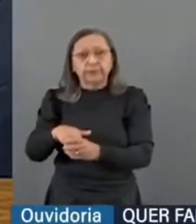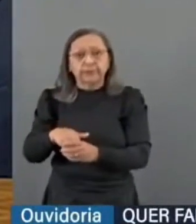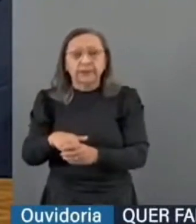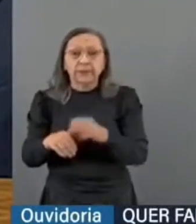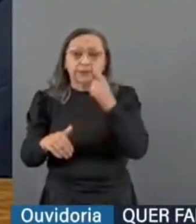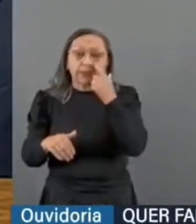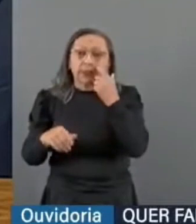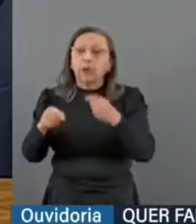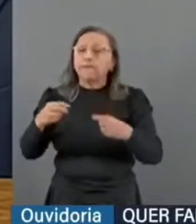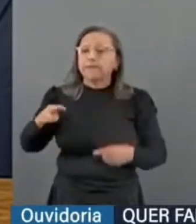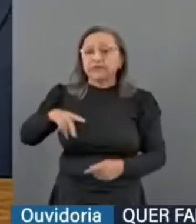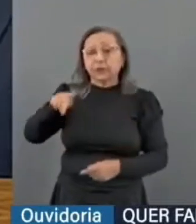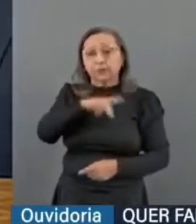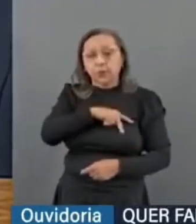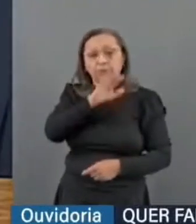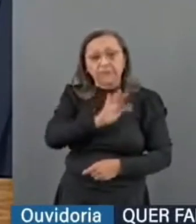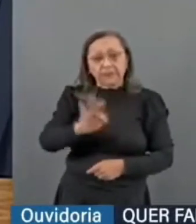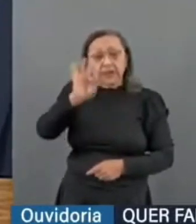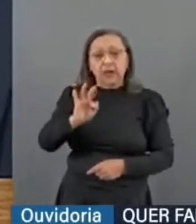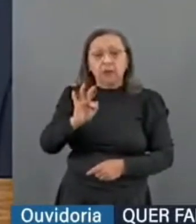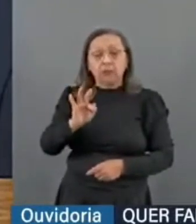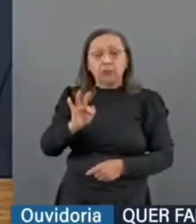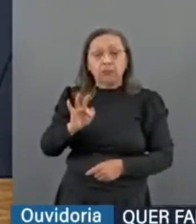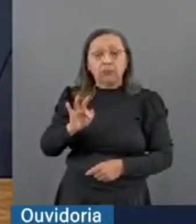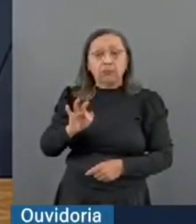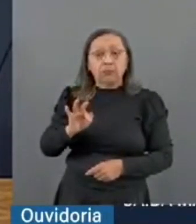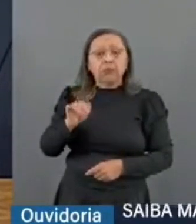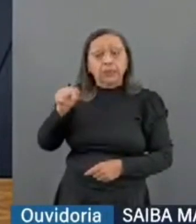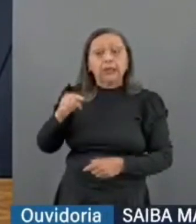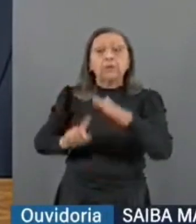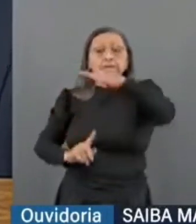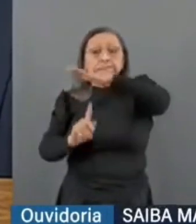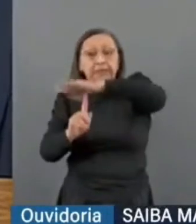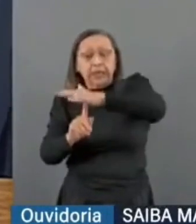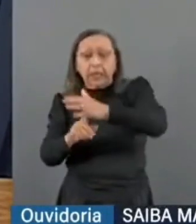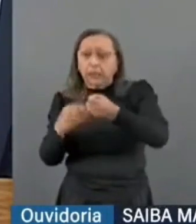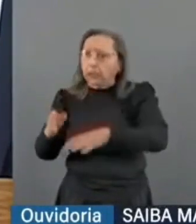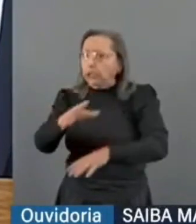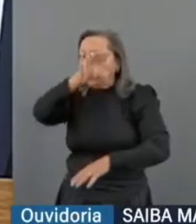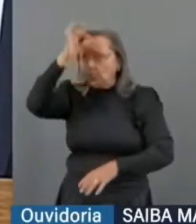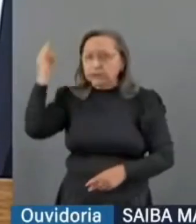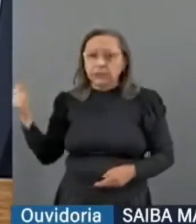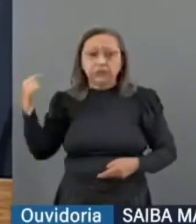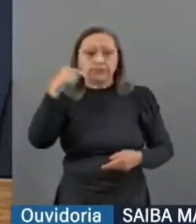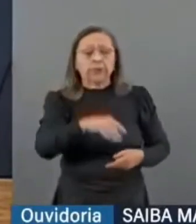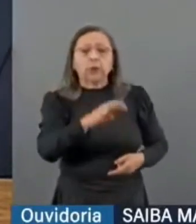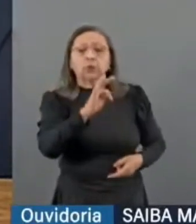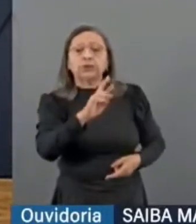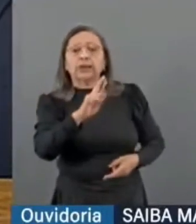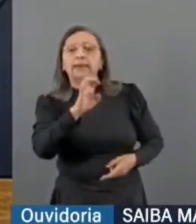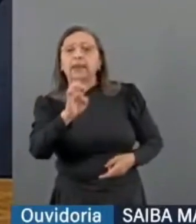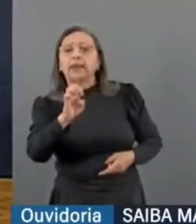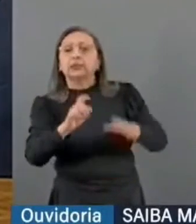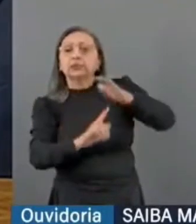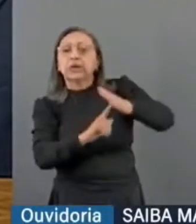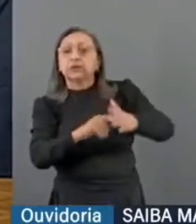O Ministério Público Federal inocentou ele no Paraná, O TRE do Paraná,